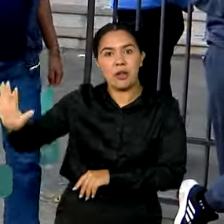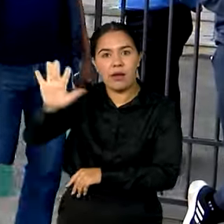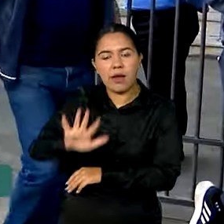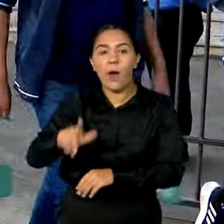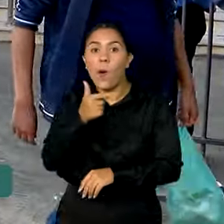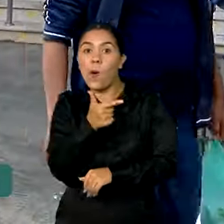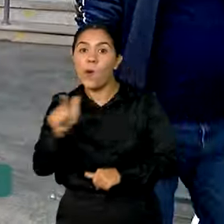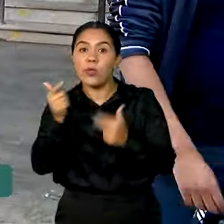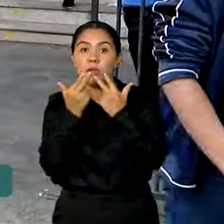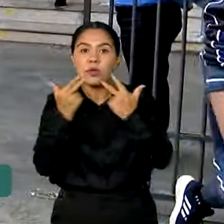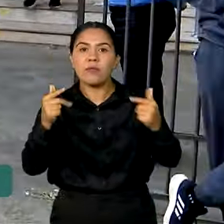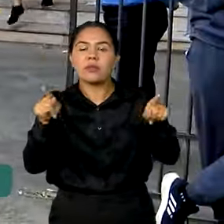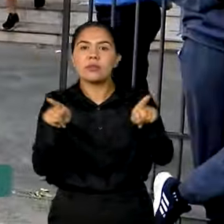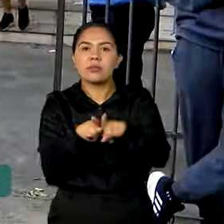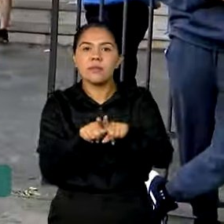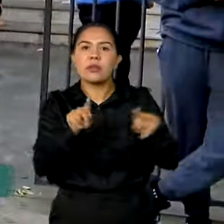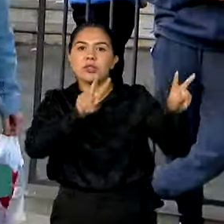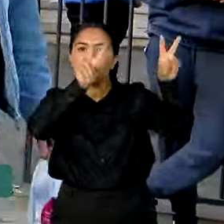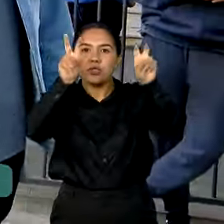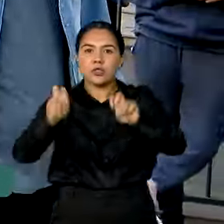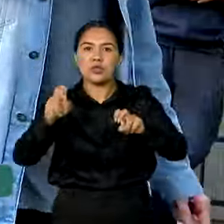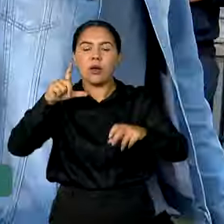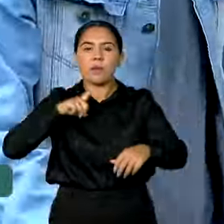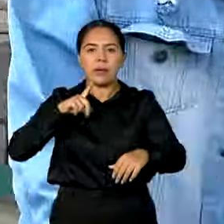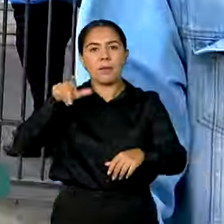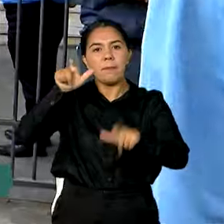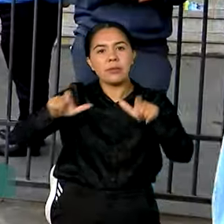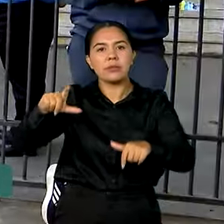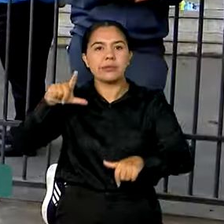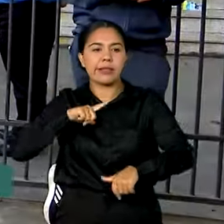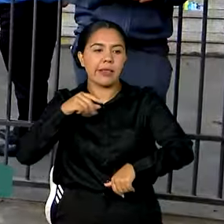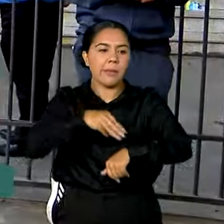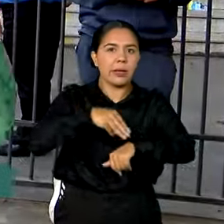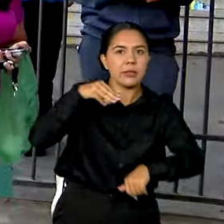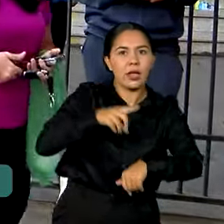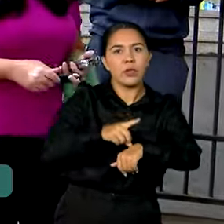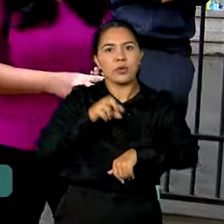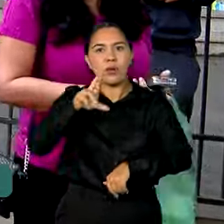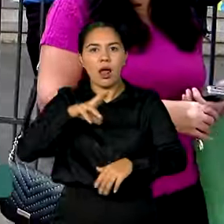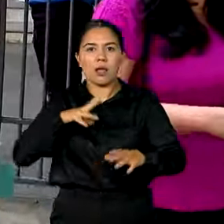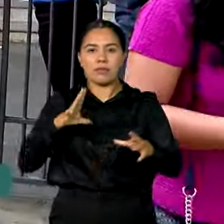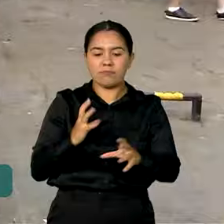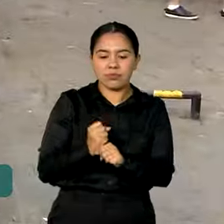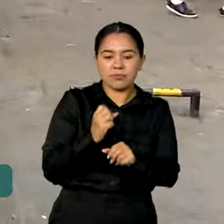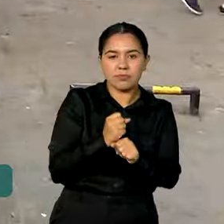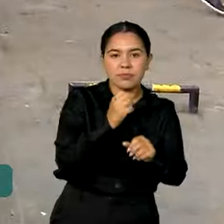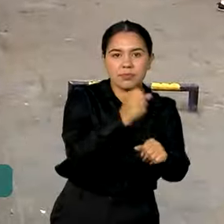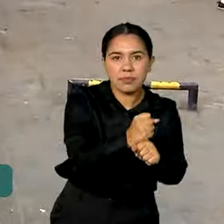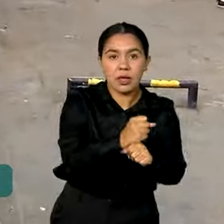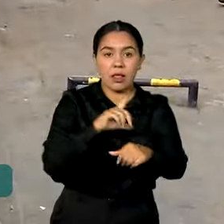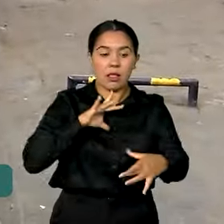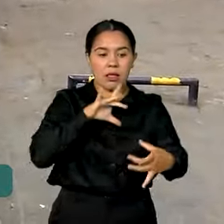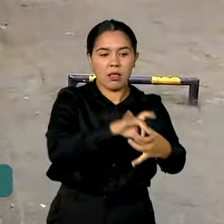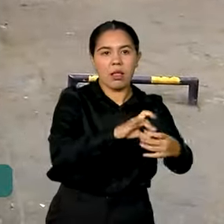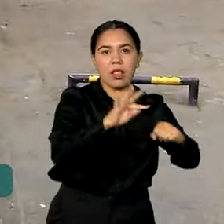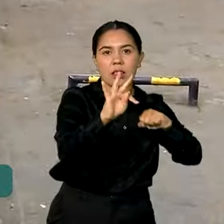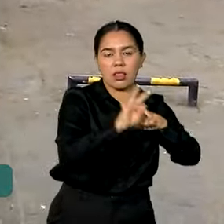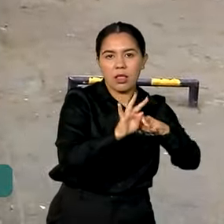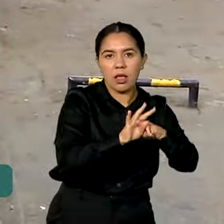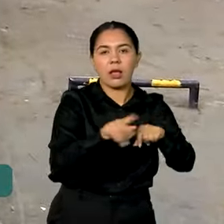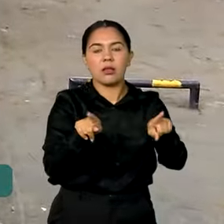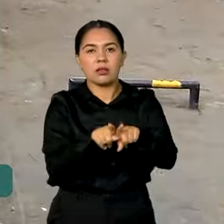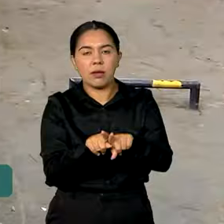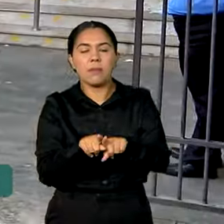a inclusão da prova de títulos como etapa classificatória para os cargos de analista técnico de políticas sociais,